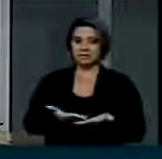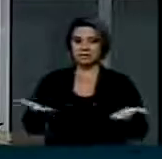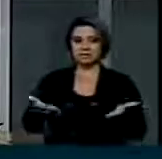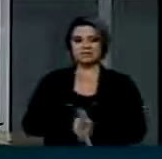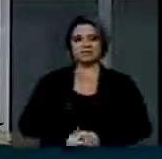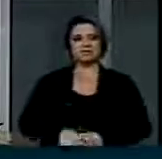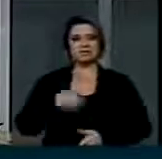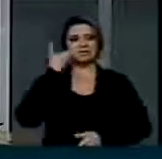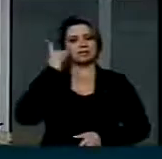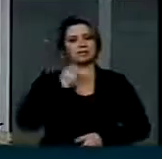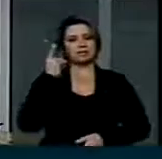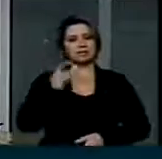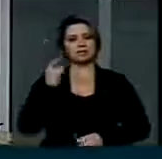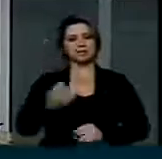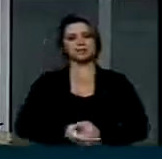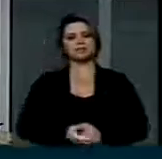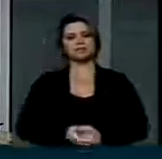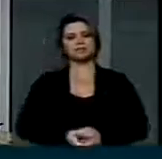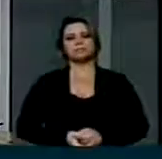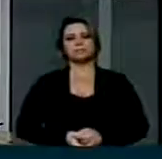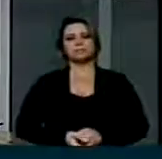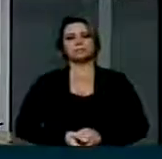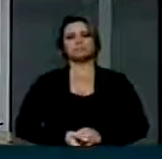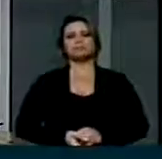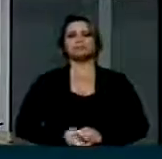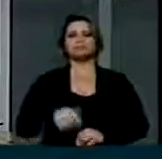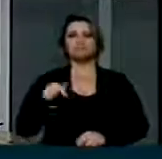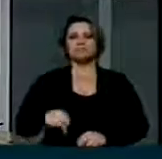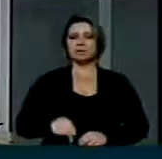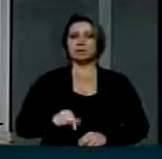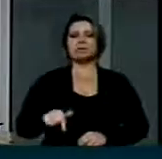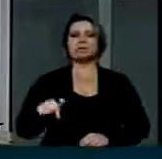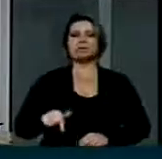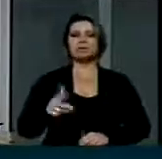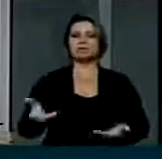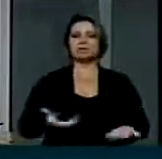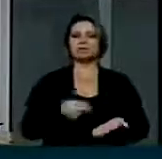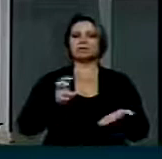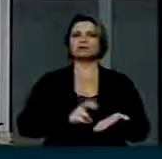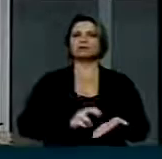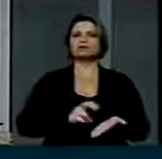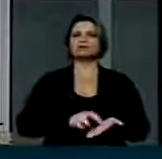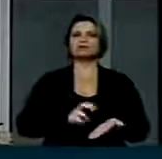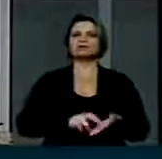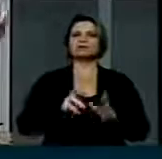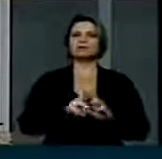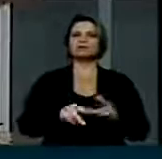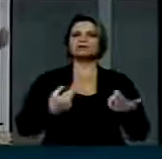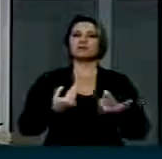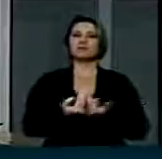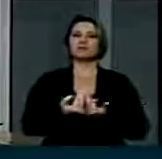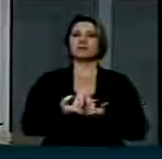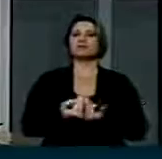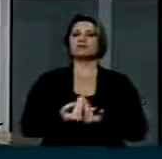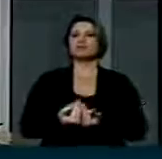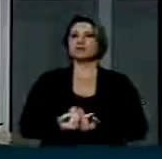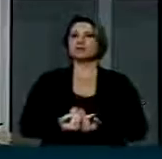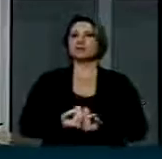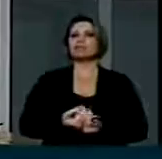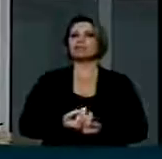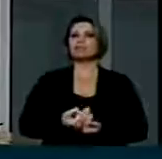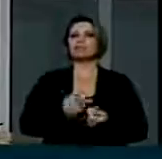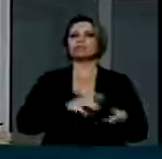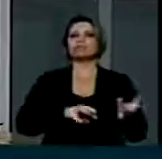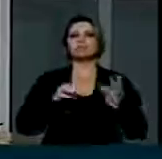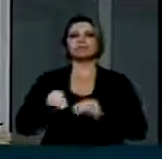e senhoras parlamentares. Essa casa viu pela manhã de hoje uma sessão tensa que adiou a